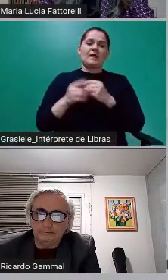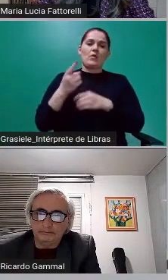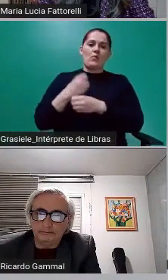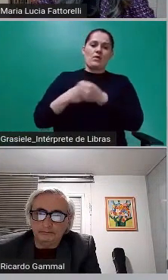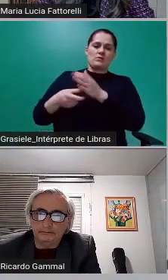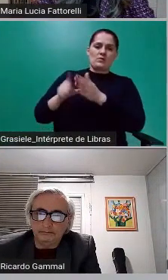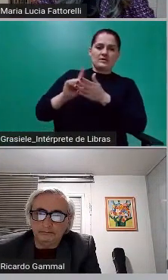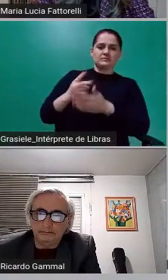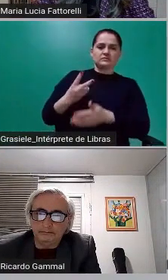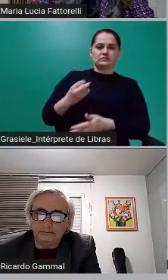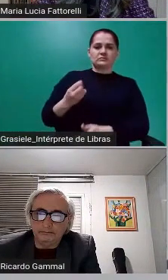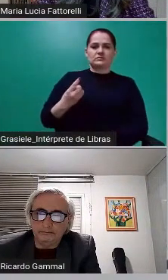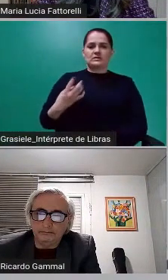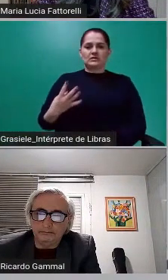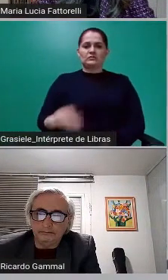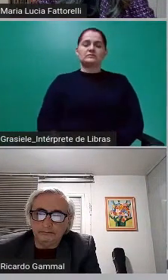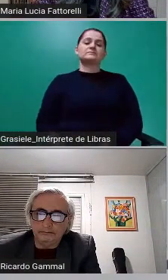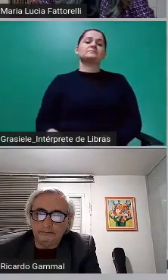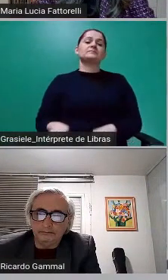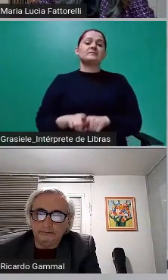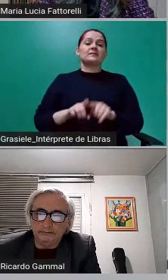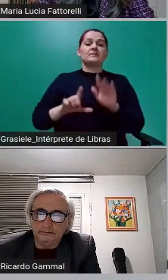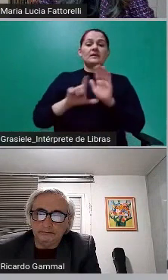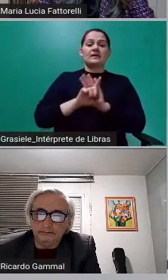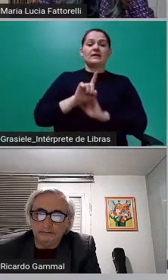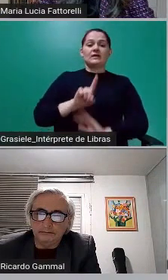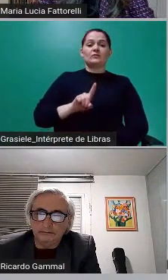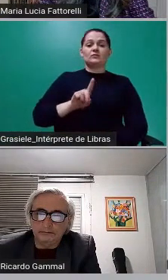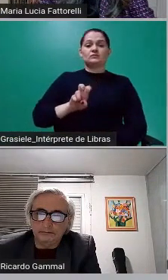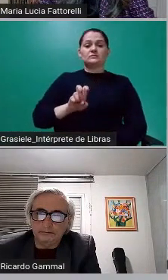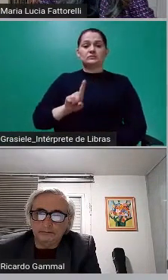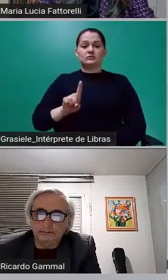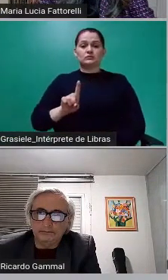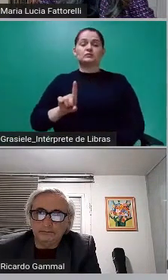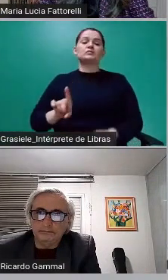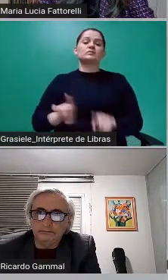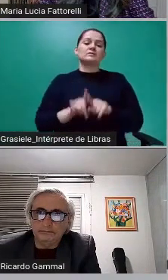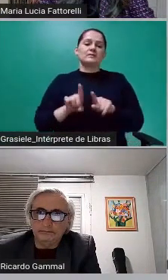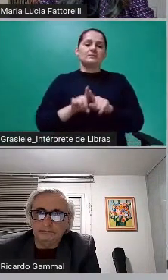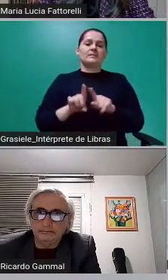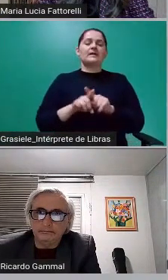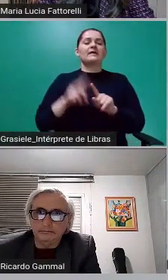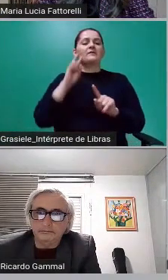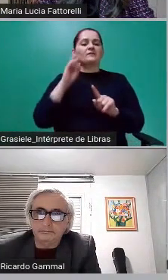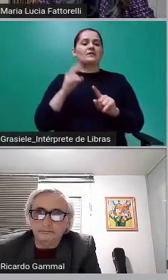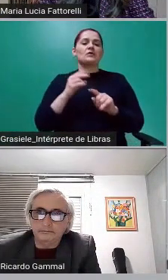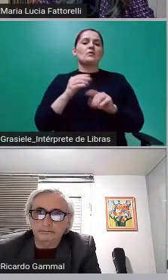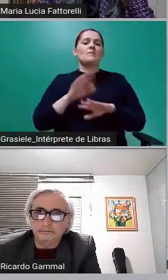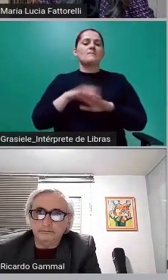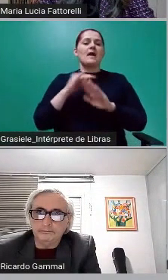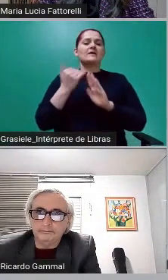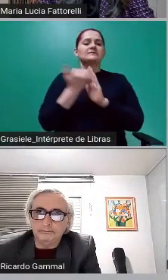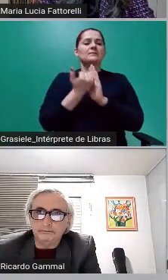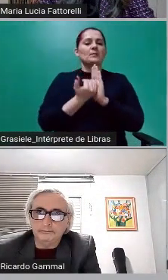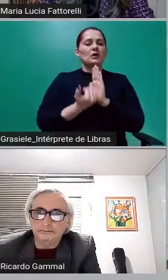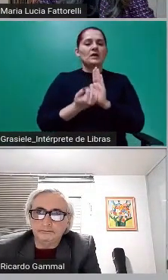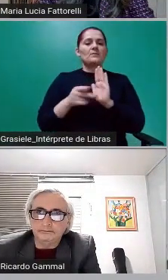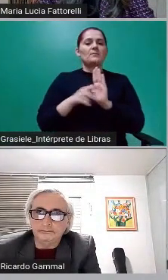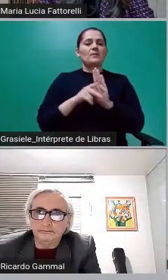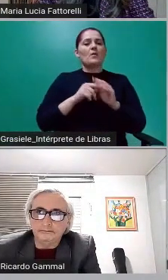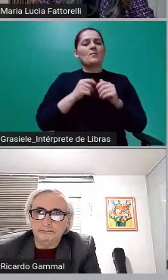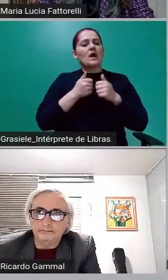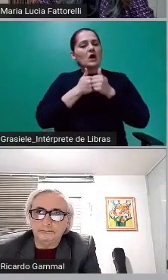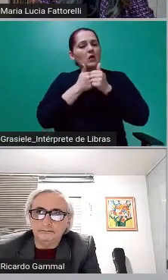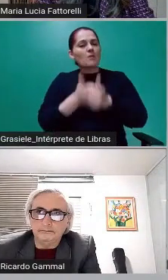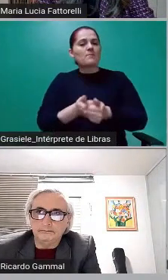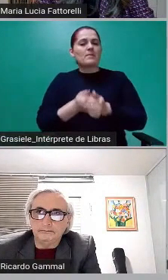151 ainda previu mais programas de acompanhamento, de reestruturação e ajuste fiscal,